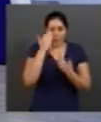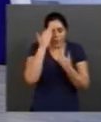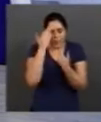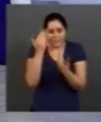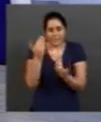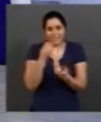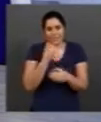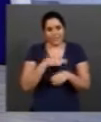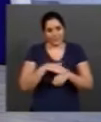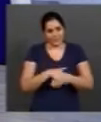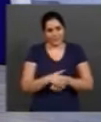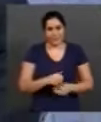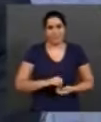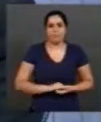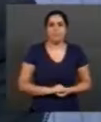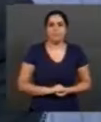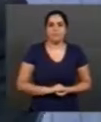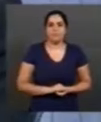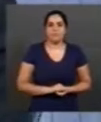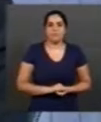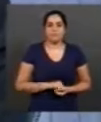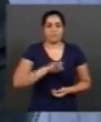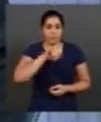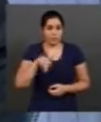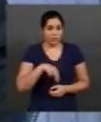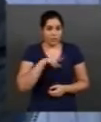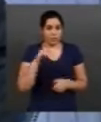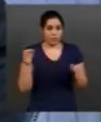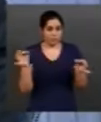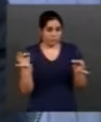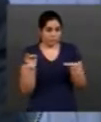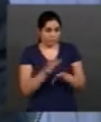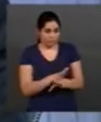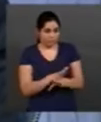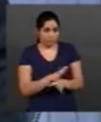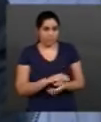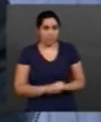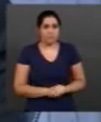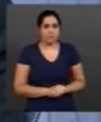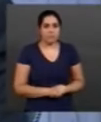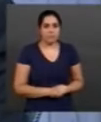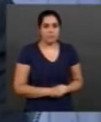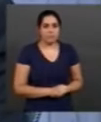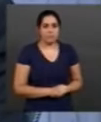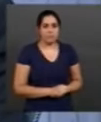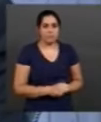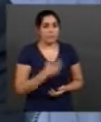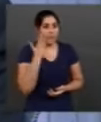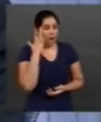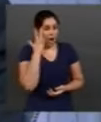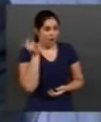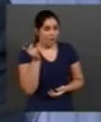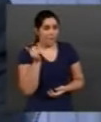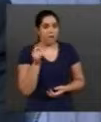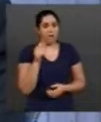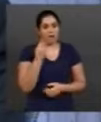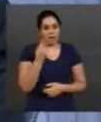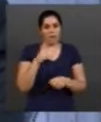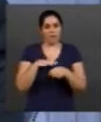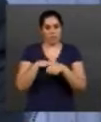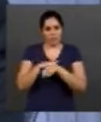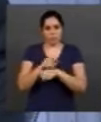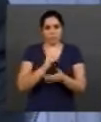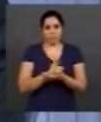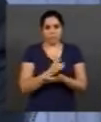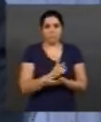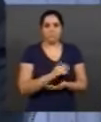Obrigado. Obrigado, Mano. O Jornal da UFO termina aqui. A gente promete estar de volta amanhã, neste mesmo horário, com mais